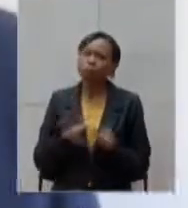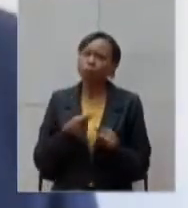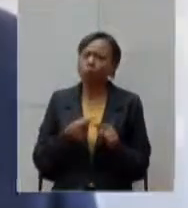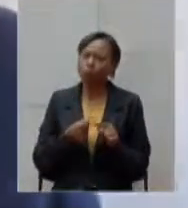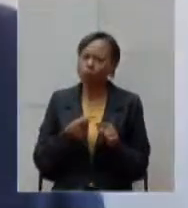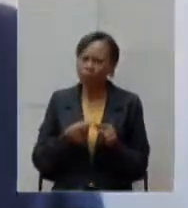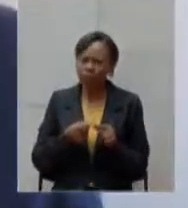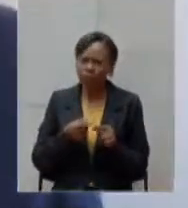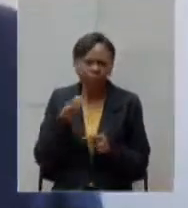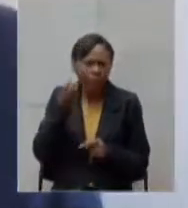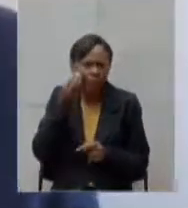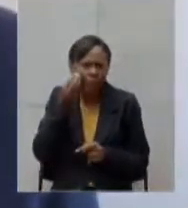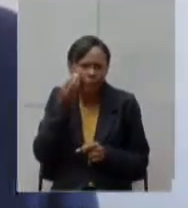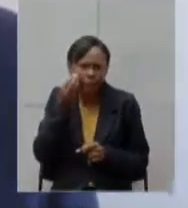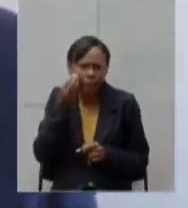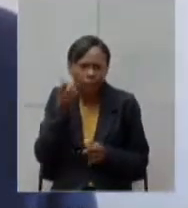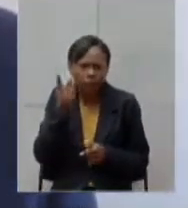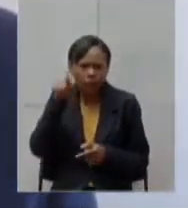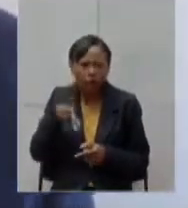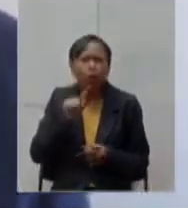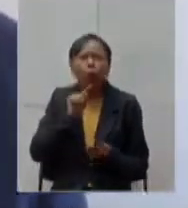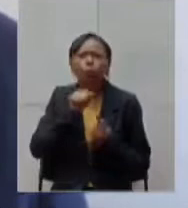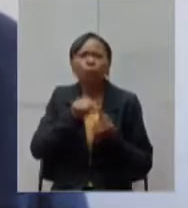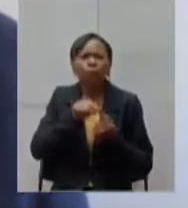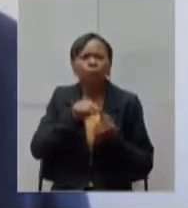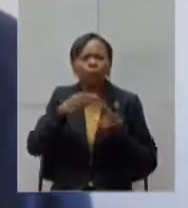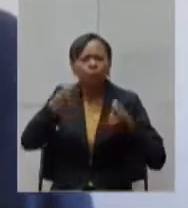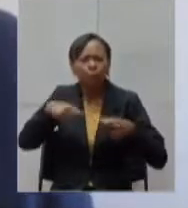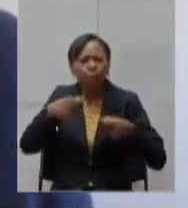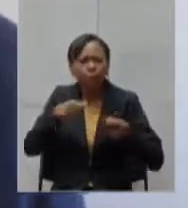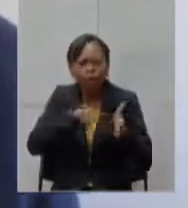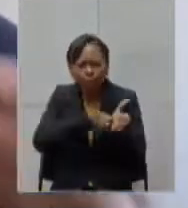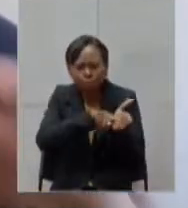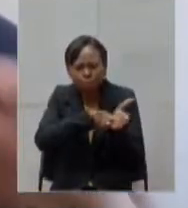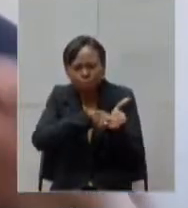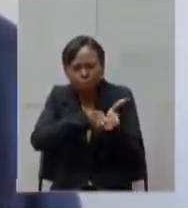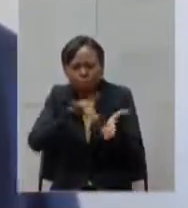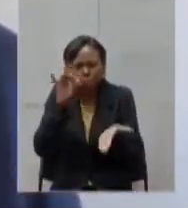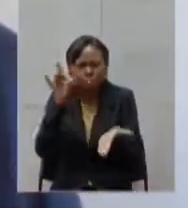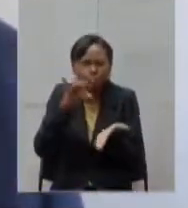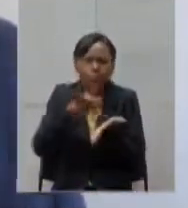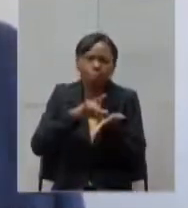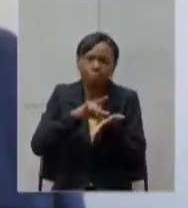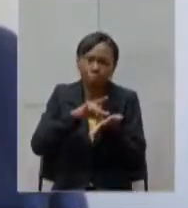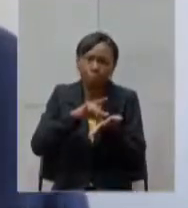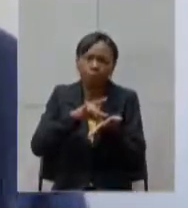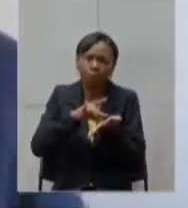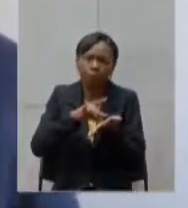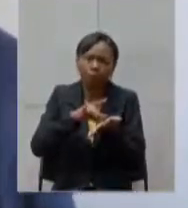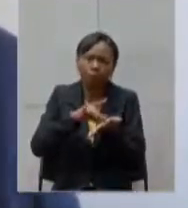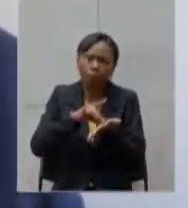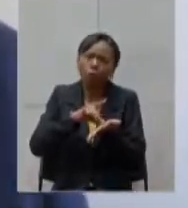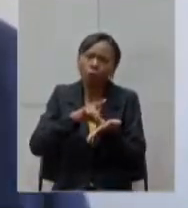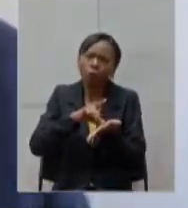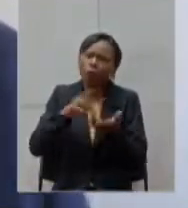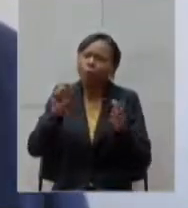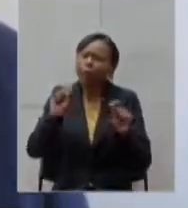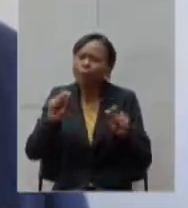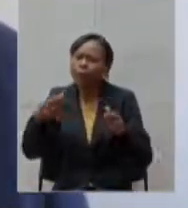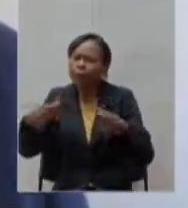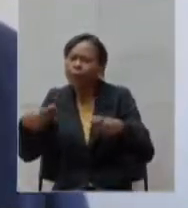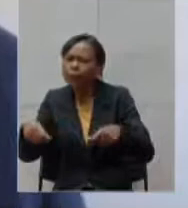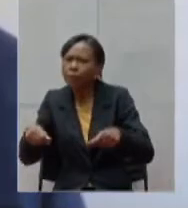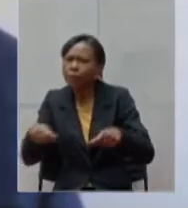testagens é exatamente para a gente ter uma análise concreta do que se deve ou não fazer no estado sustentado em